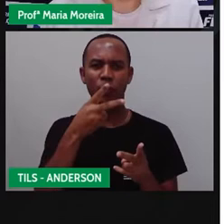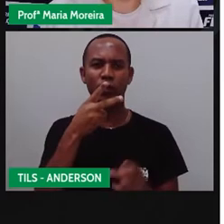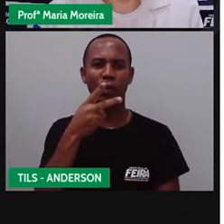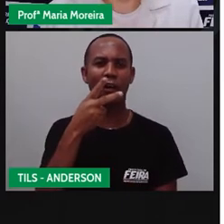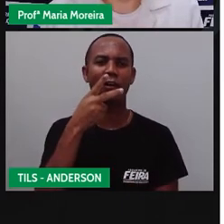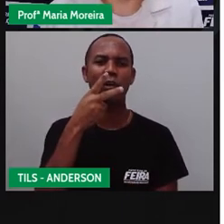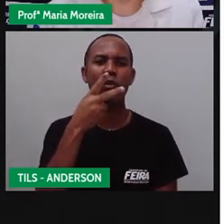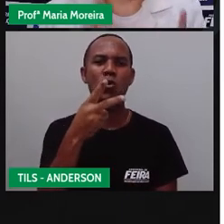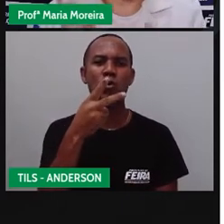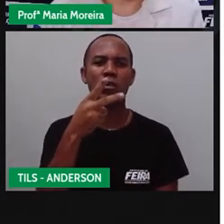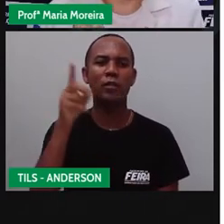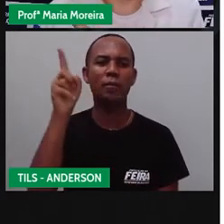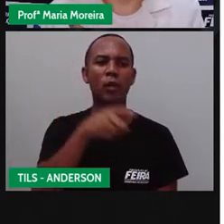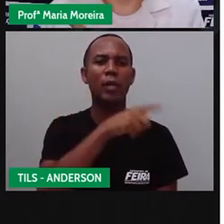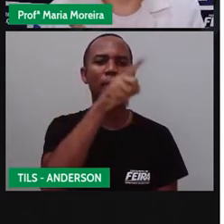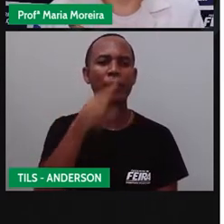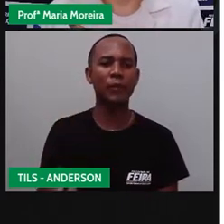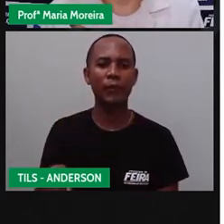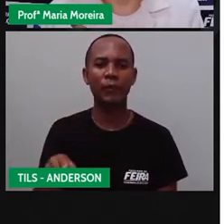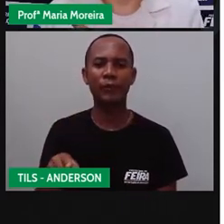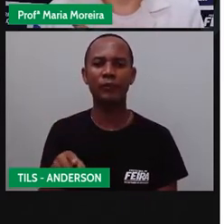Proibido fumar. E do lado?